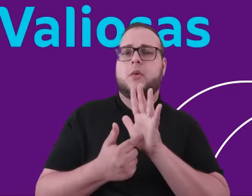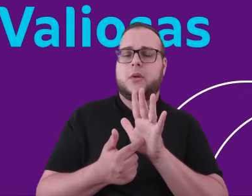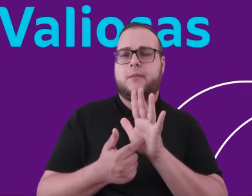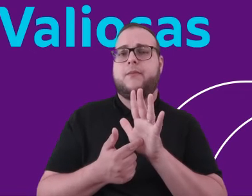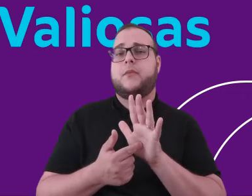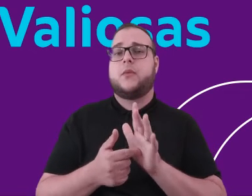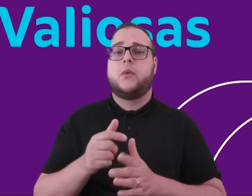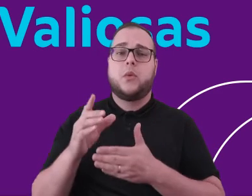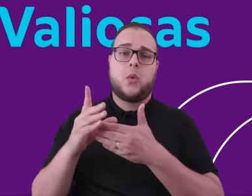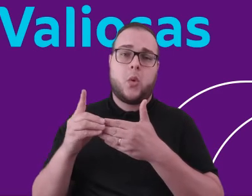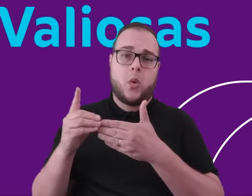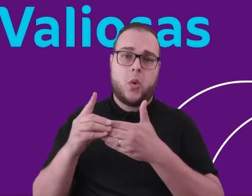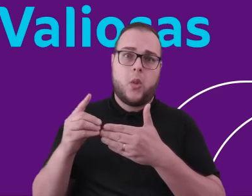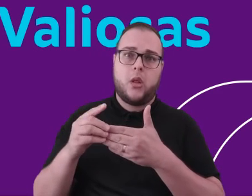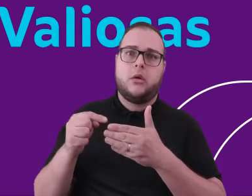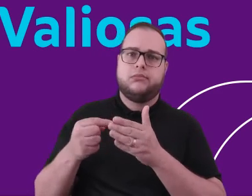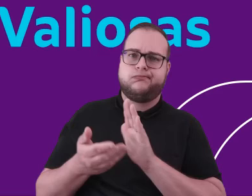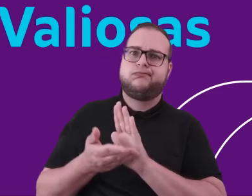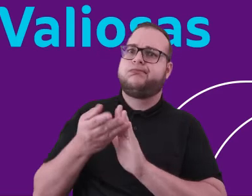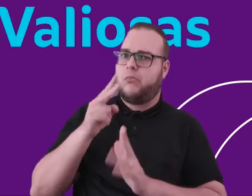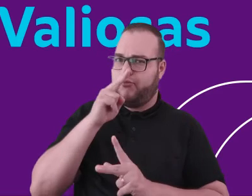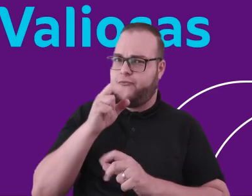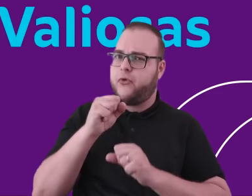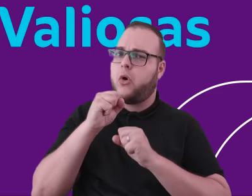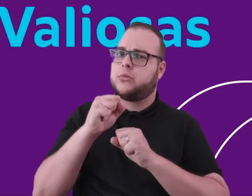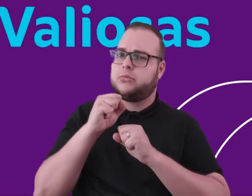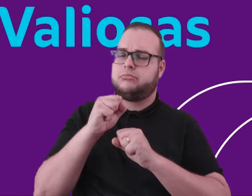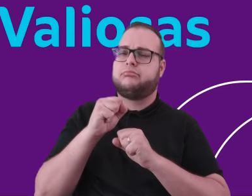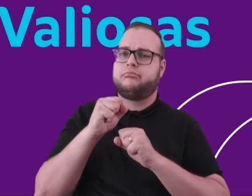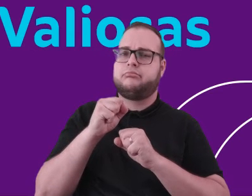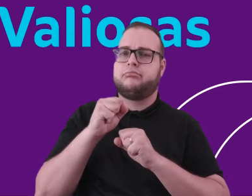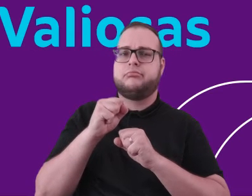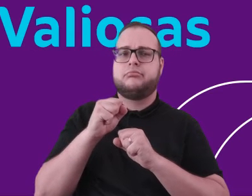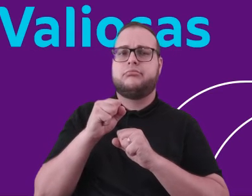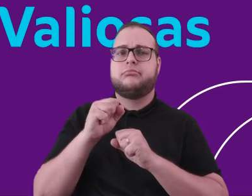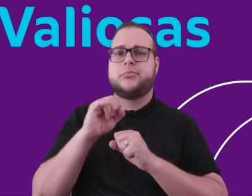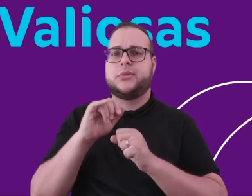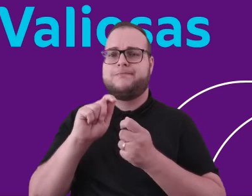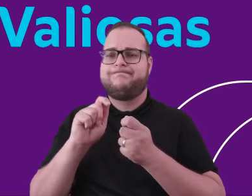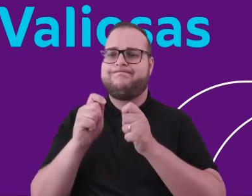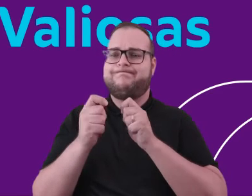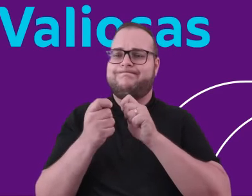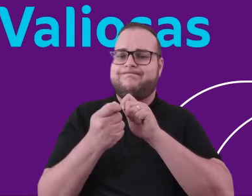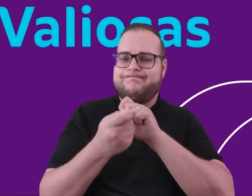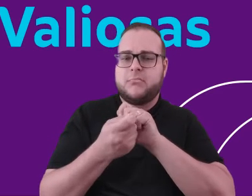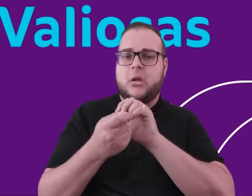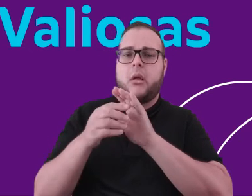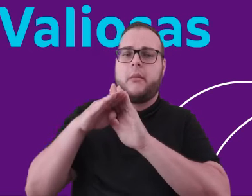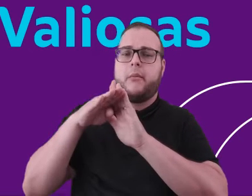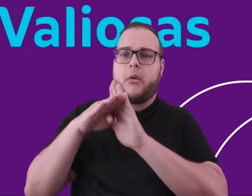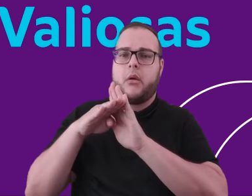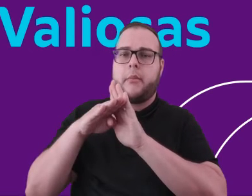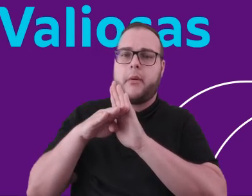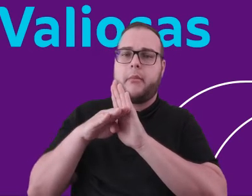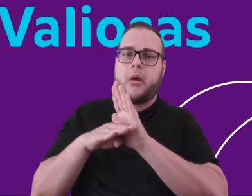a gente imaginar que o dólar, que hoje está relativamente forte, convergisse para uma situação de